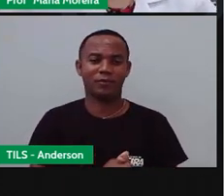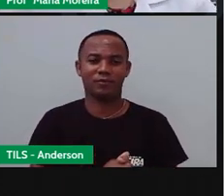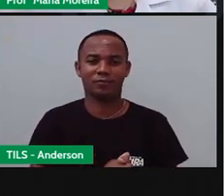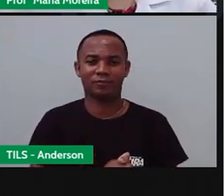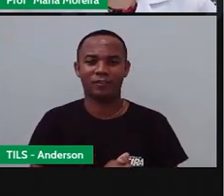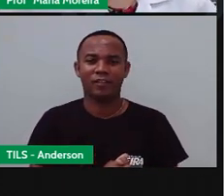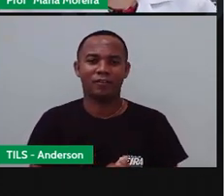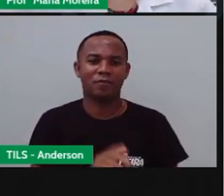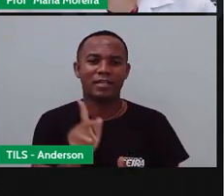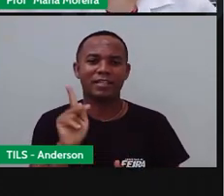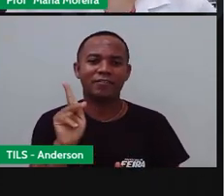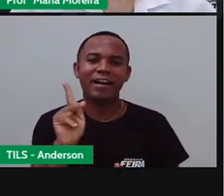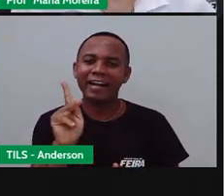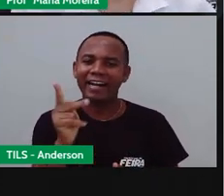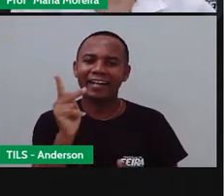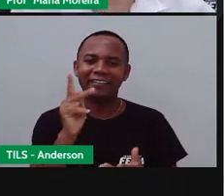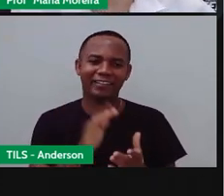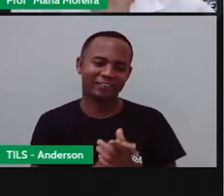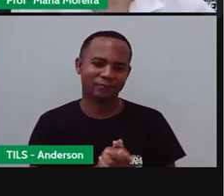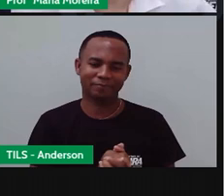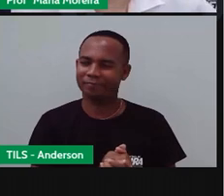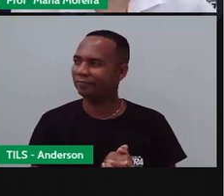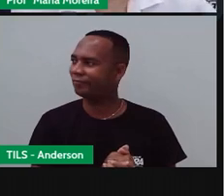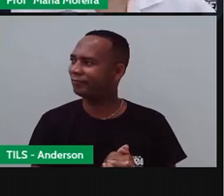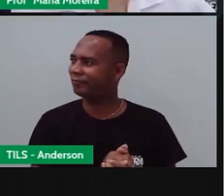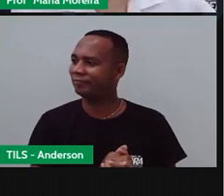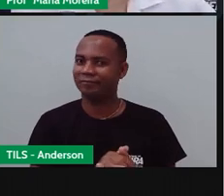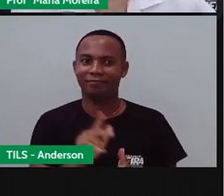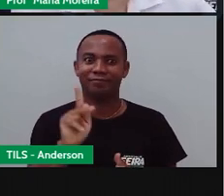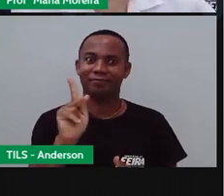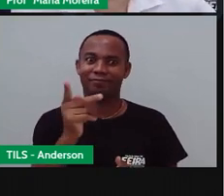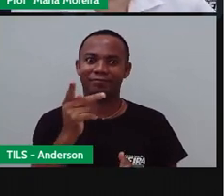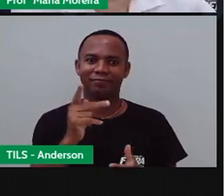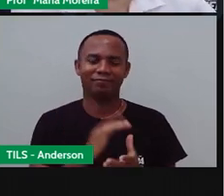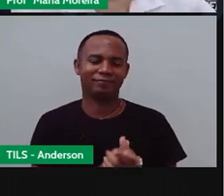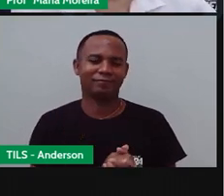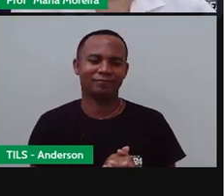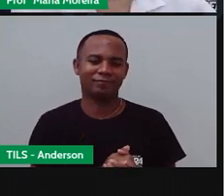Pois é A PRO também lembra Começa com H